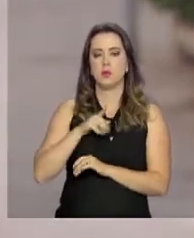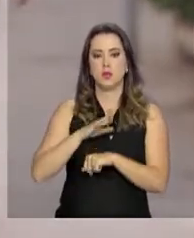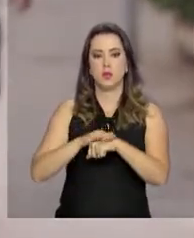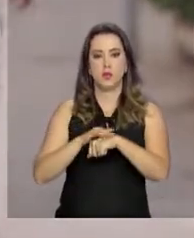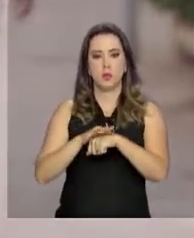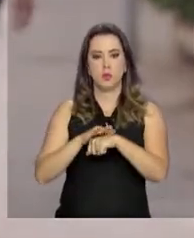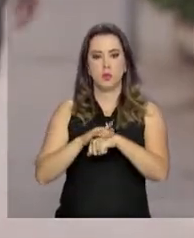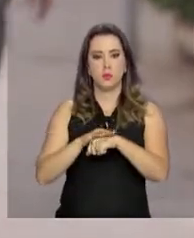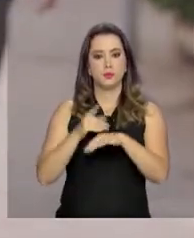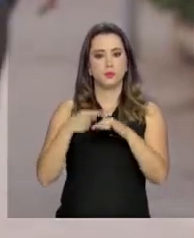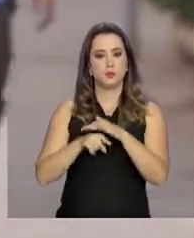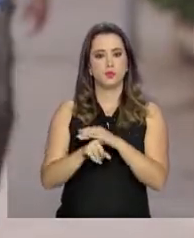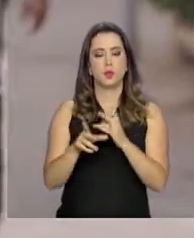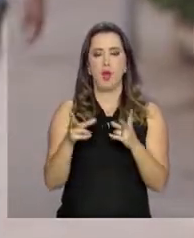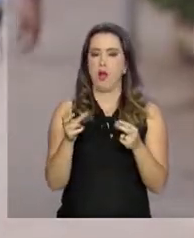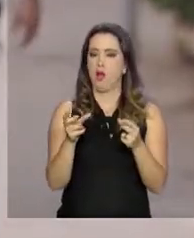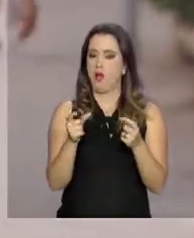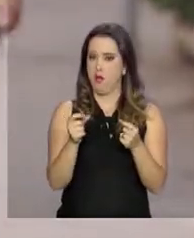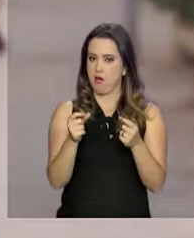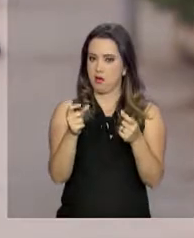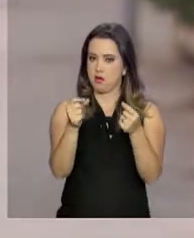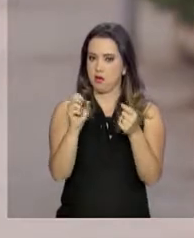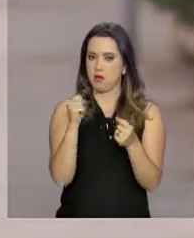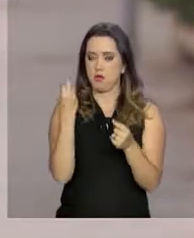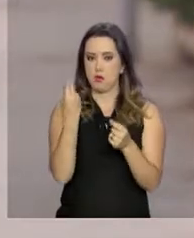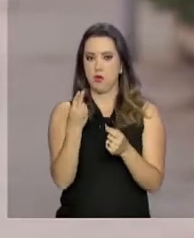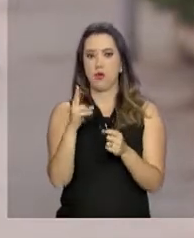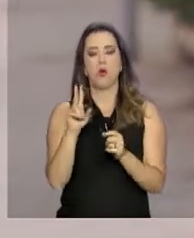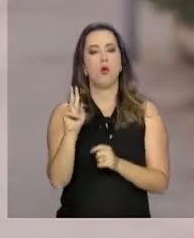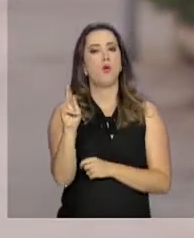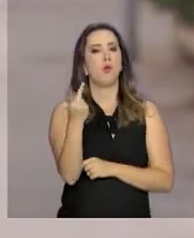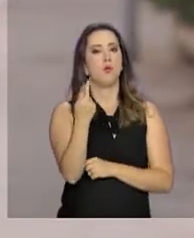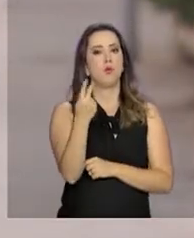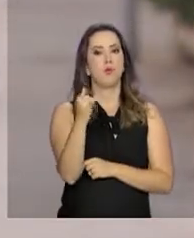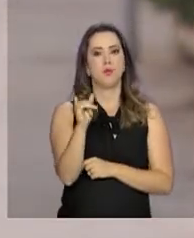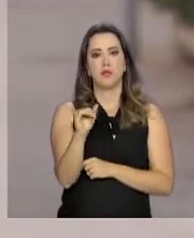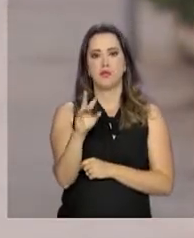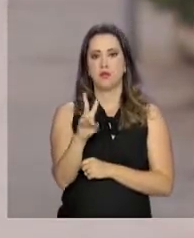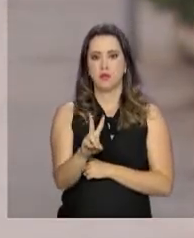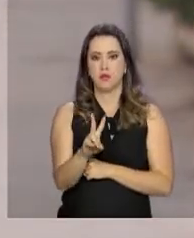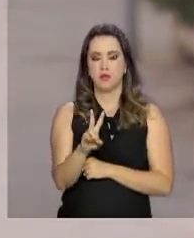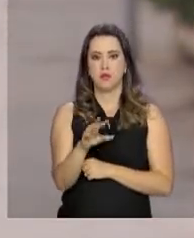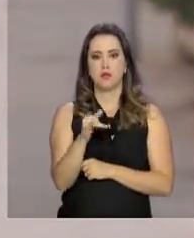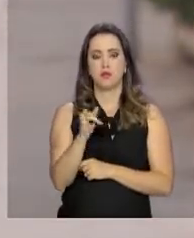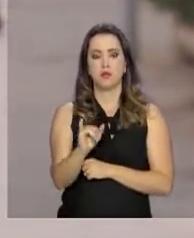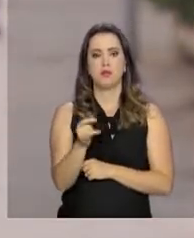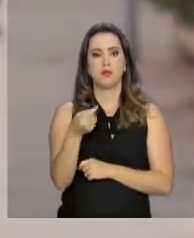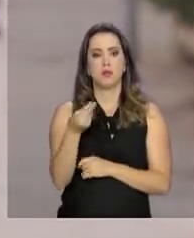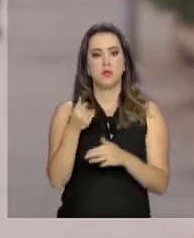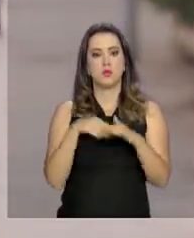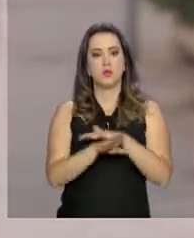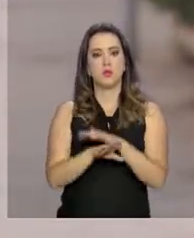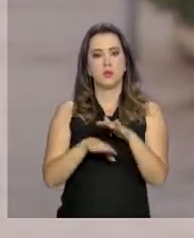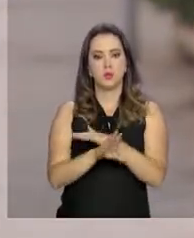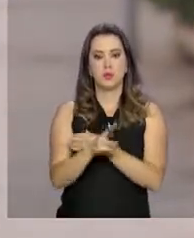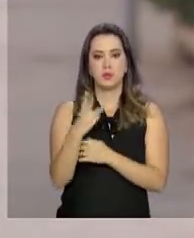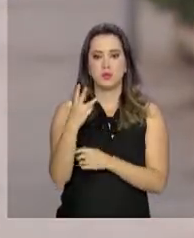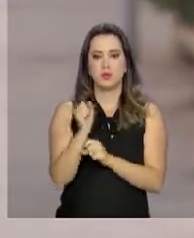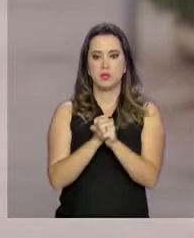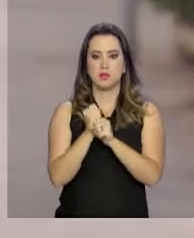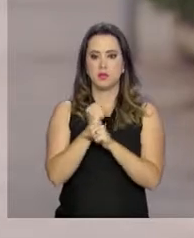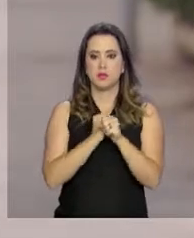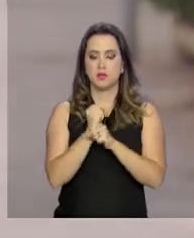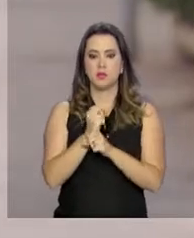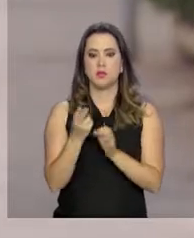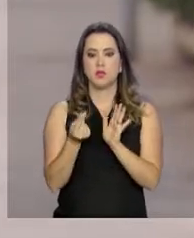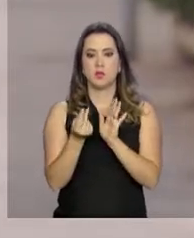doença grave, como o câncer, ou for portador do vírus HIV. Se a conta ficar sem depósito por três anos seguidos,